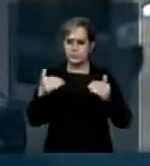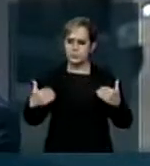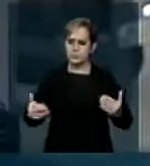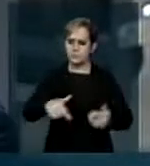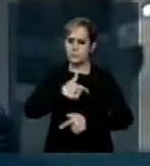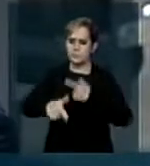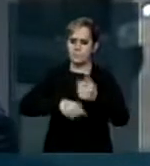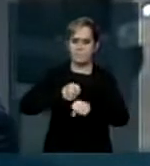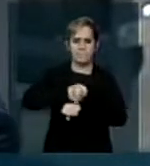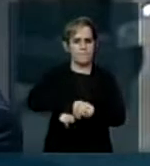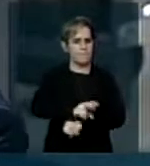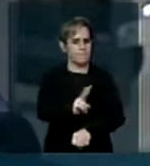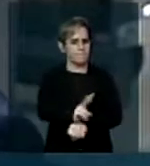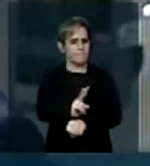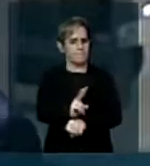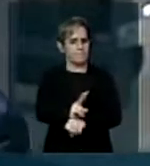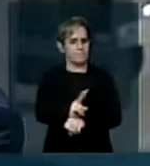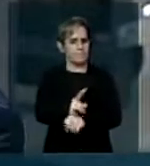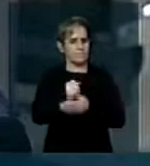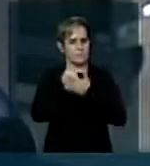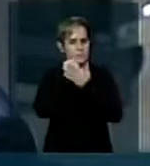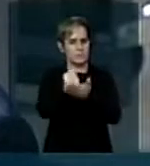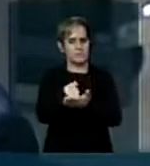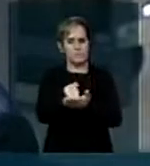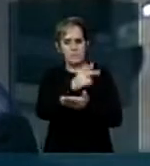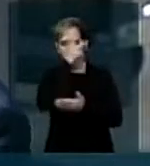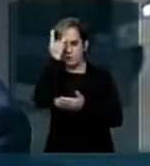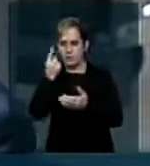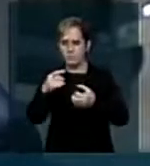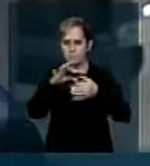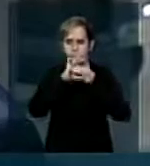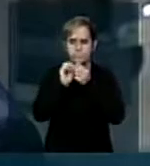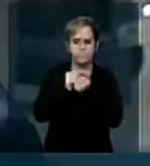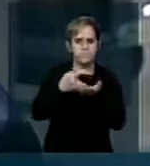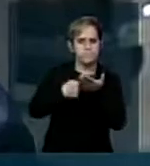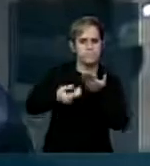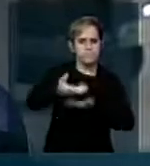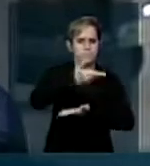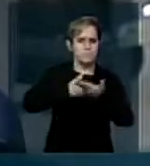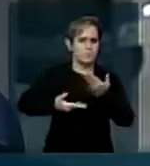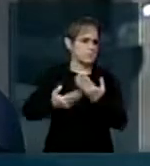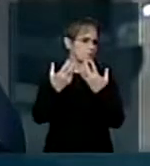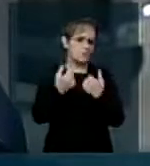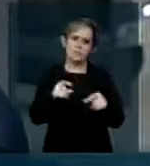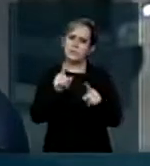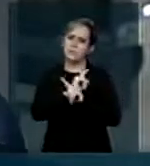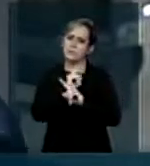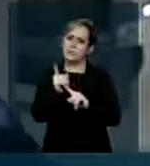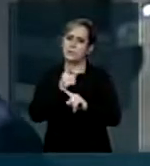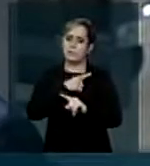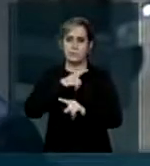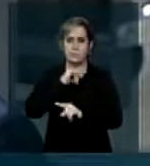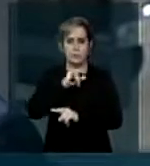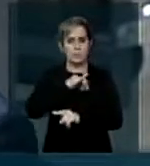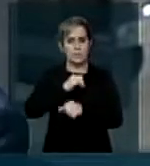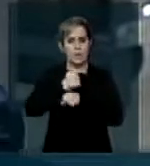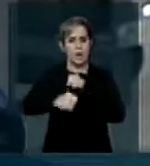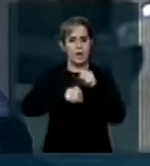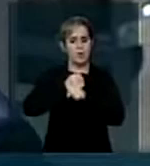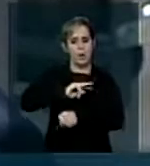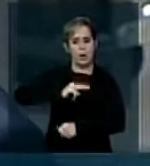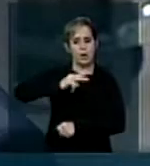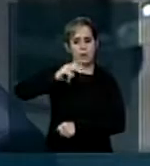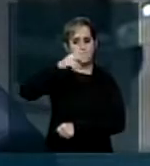Trabalho na defesa da designação de um mediador. É inaceitável que sequer o princípio da correção anual dos salários